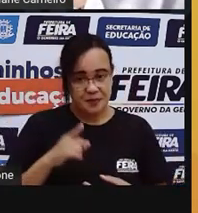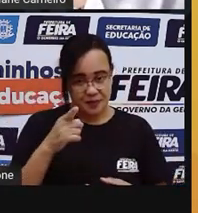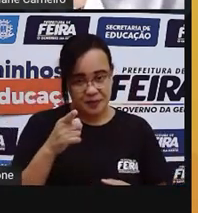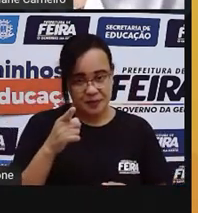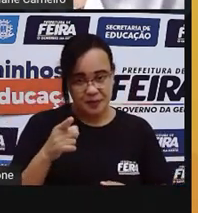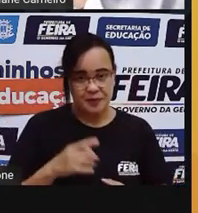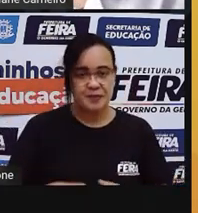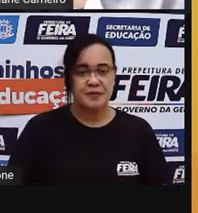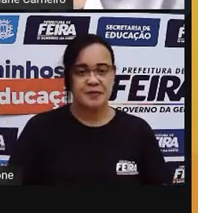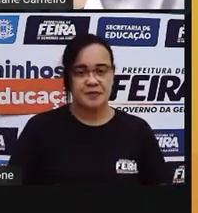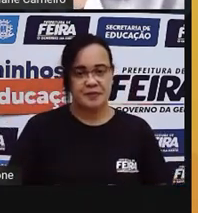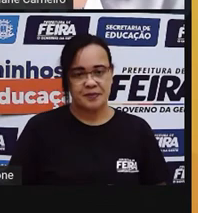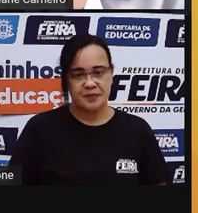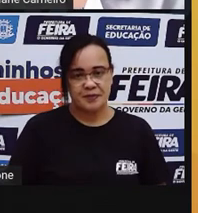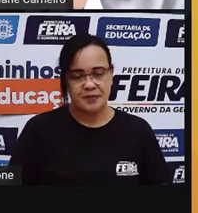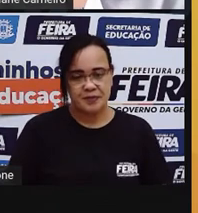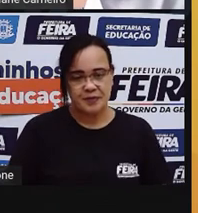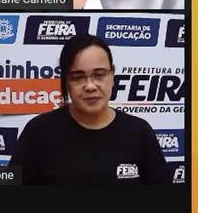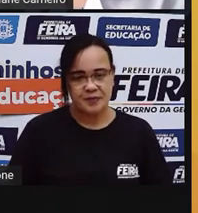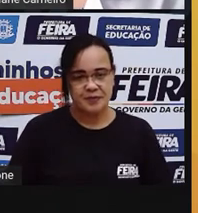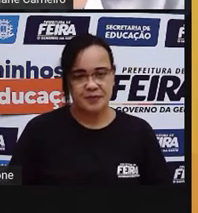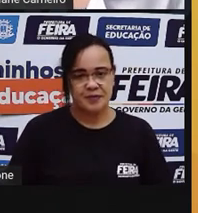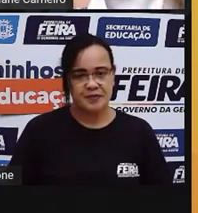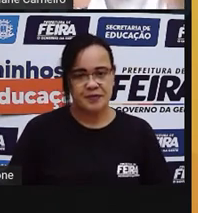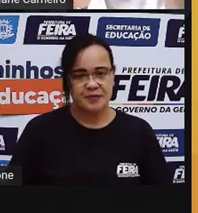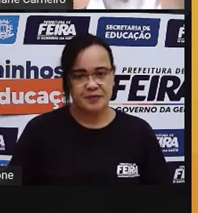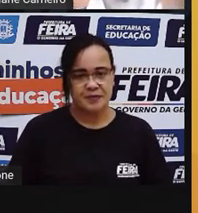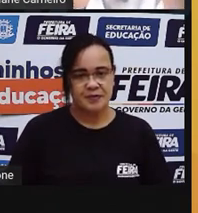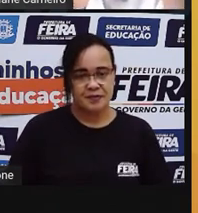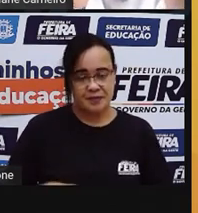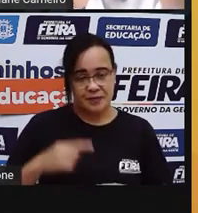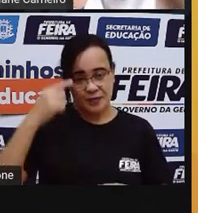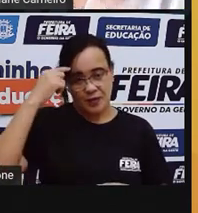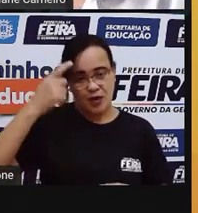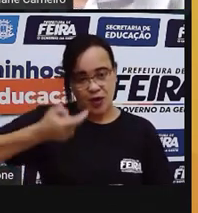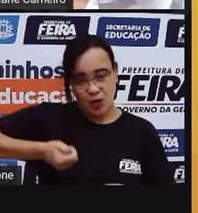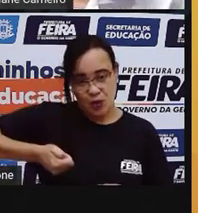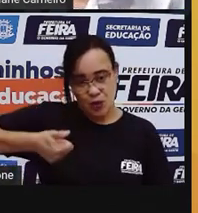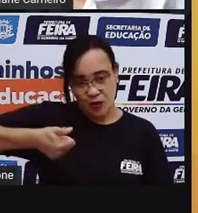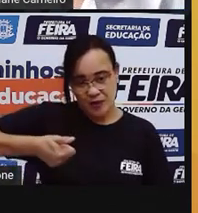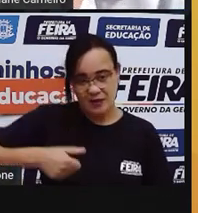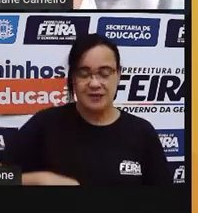Vamos ver se está aqui. Ó, a bolinha de handebol. Está aguardando na memória.